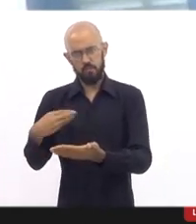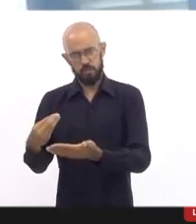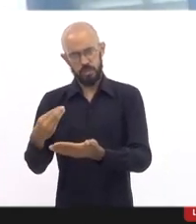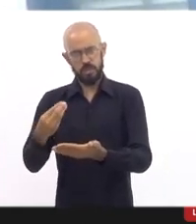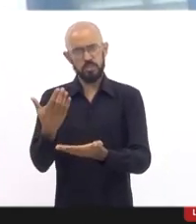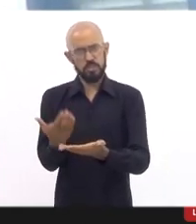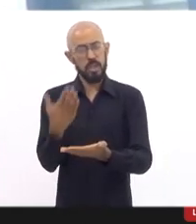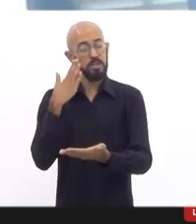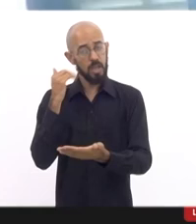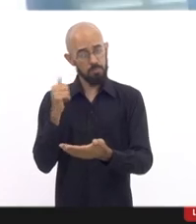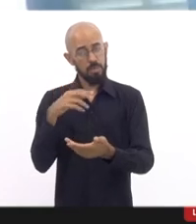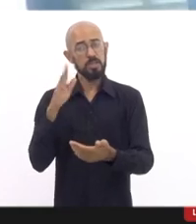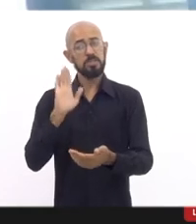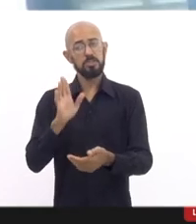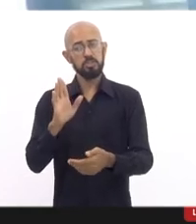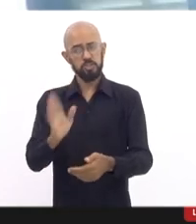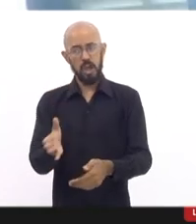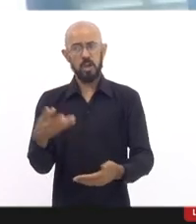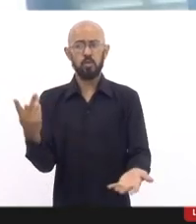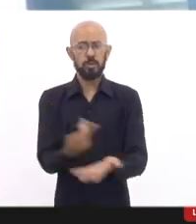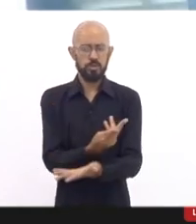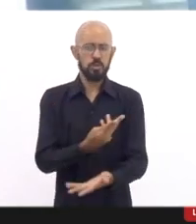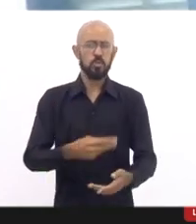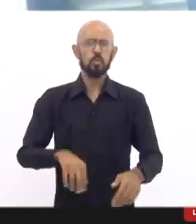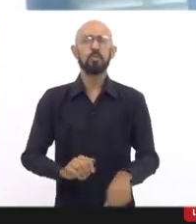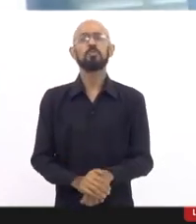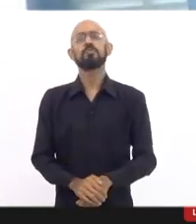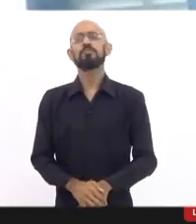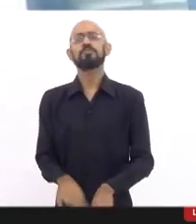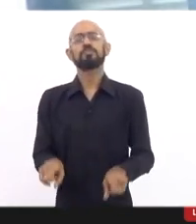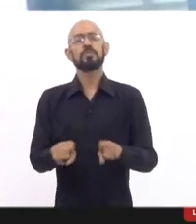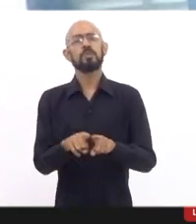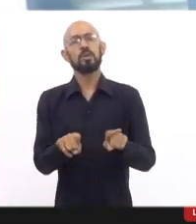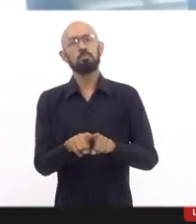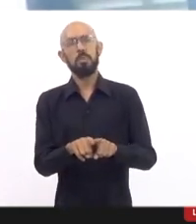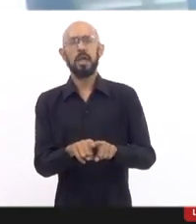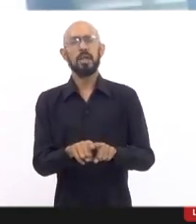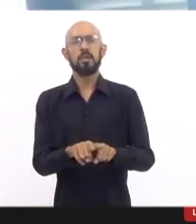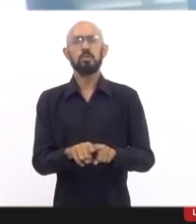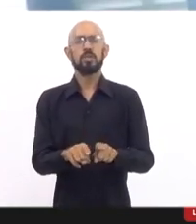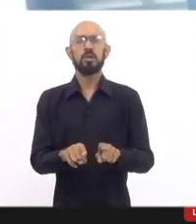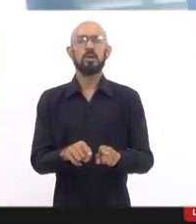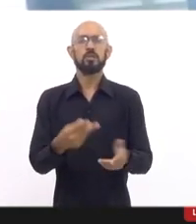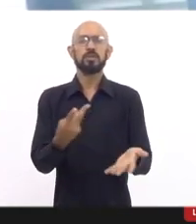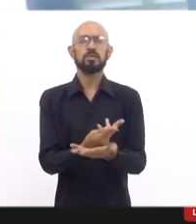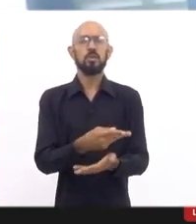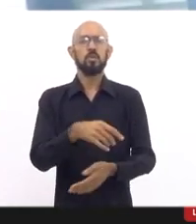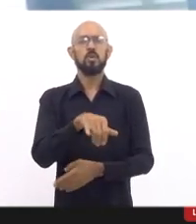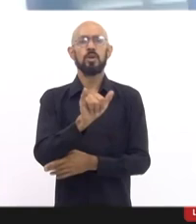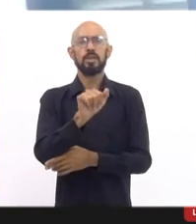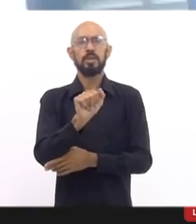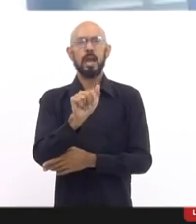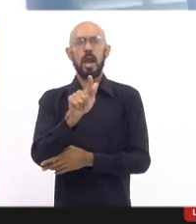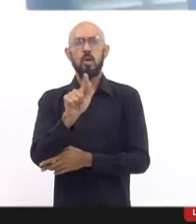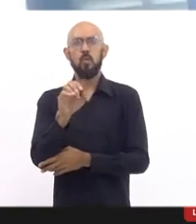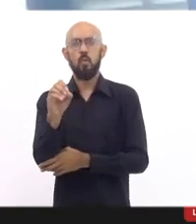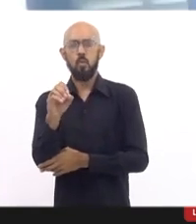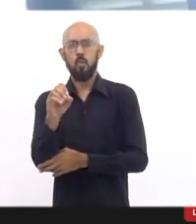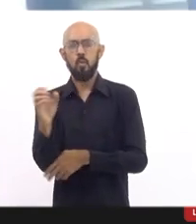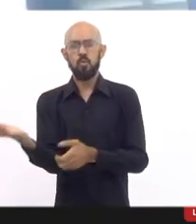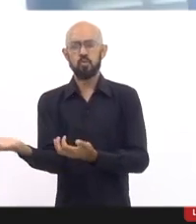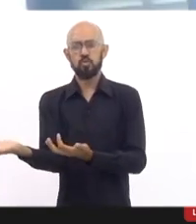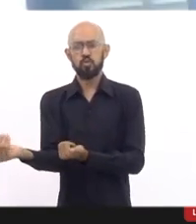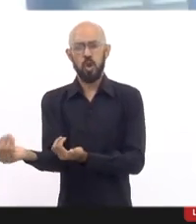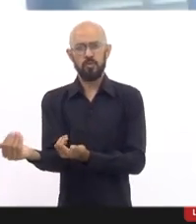se isso já foi concretizado, e o caso do Iago, um rapaz